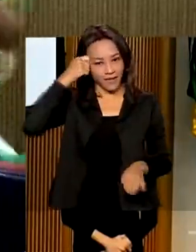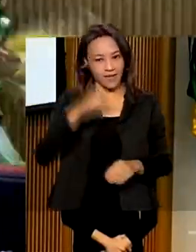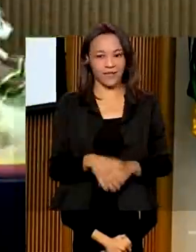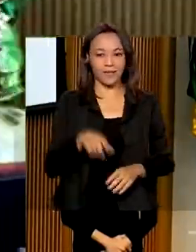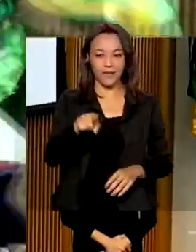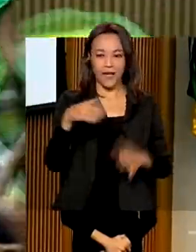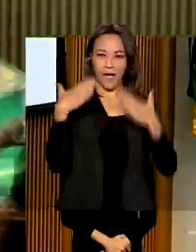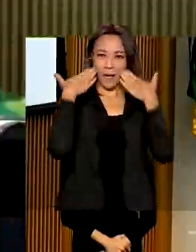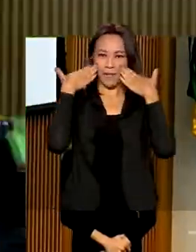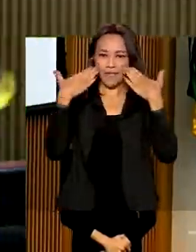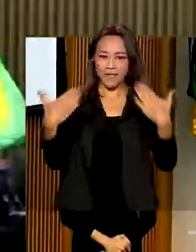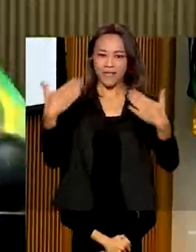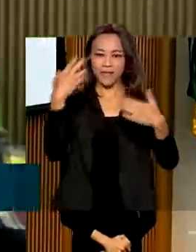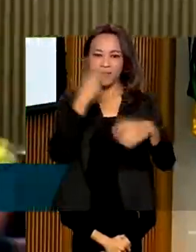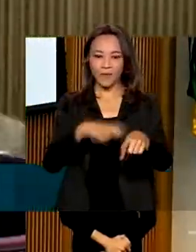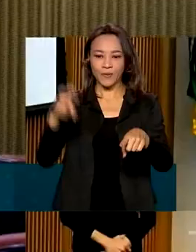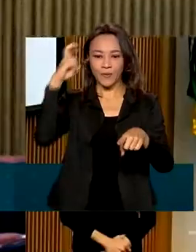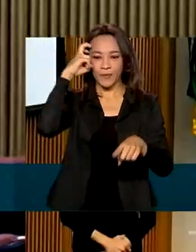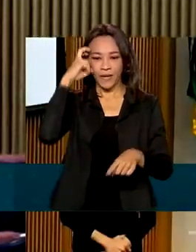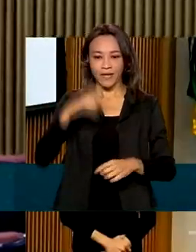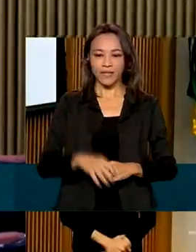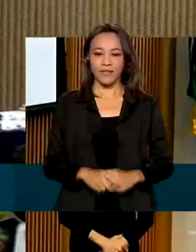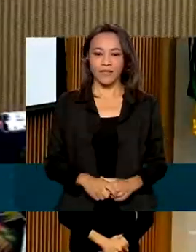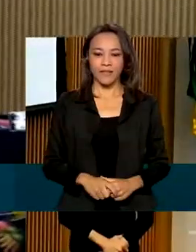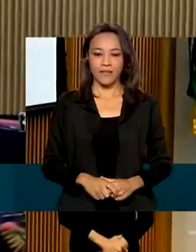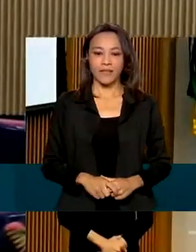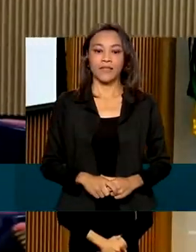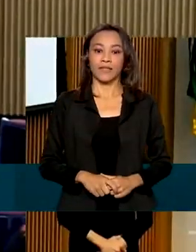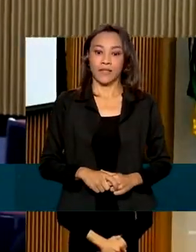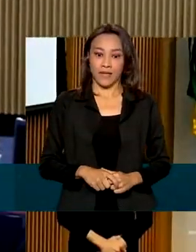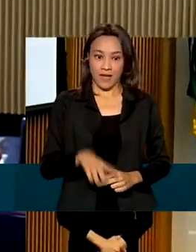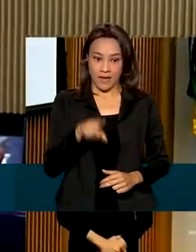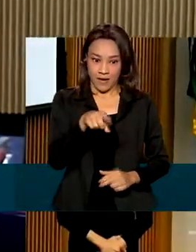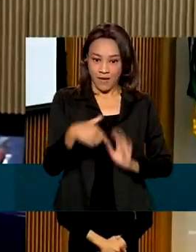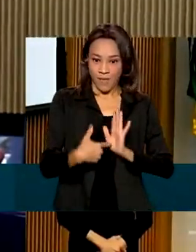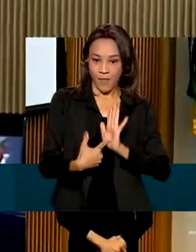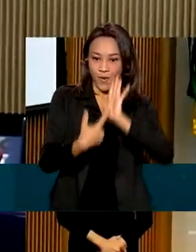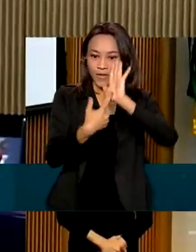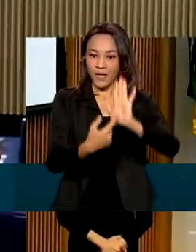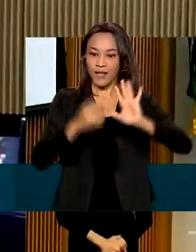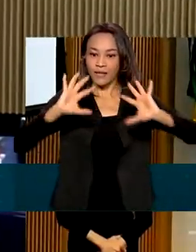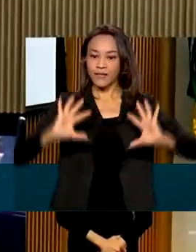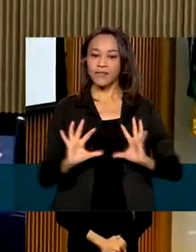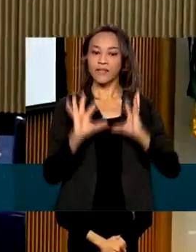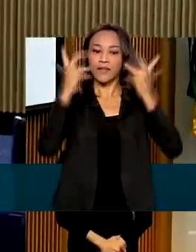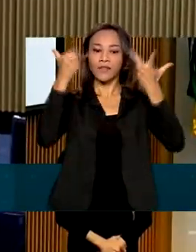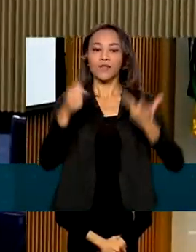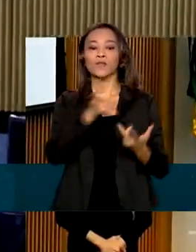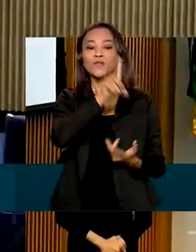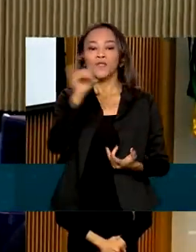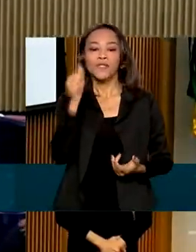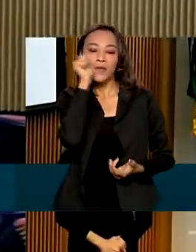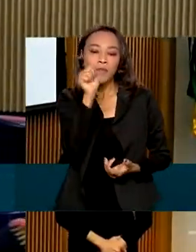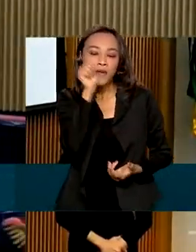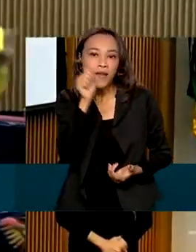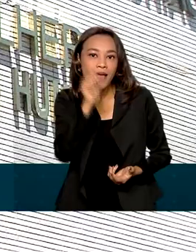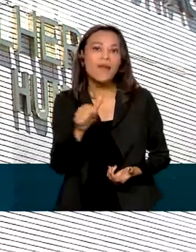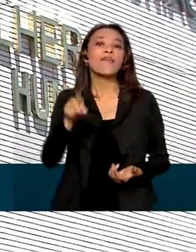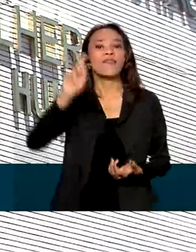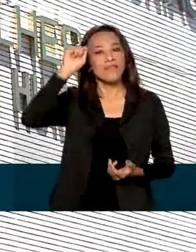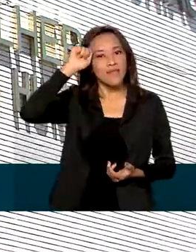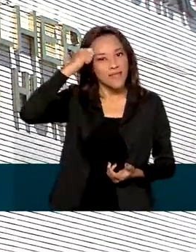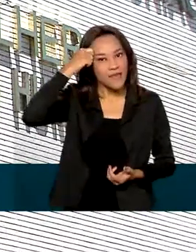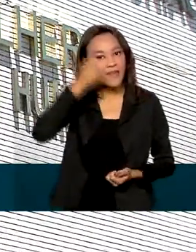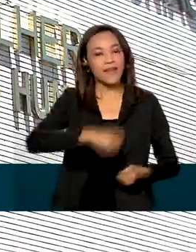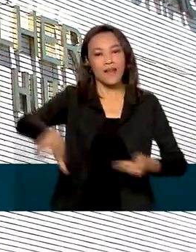Apresentações culturais e depoimentos de mulheres marcaram as celebrações do Dia da Mulher Negra, Latina e Caribenha